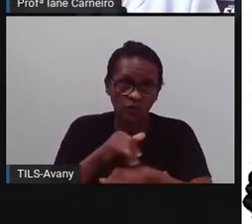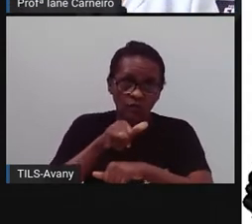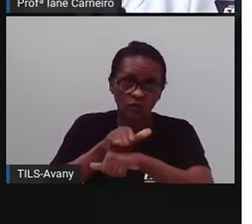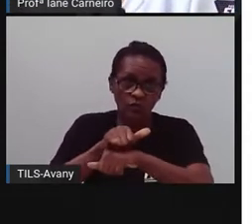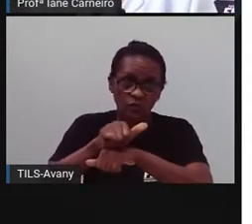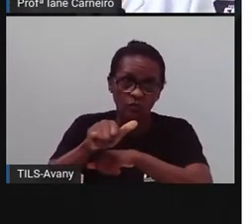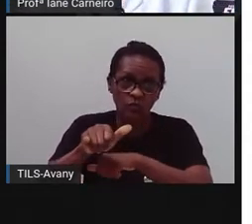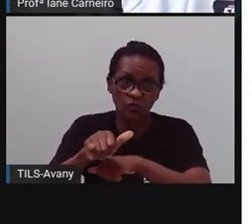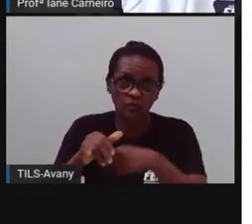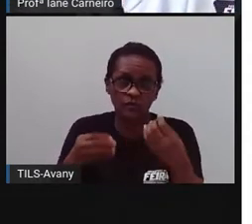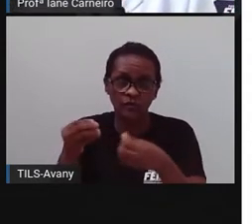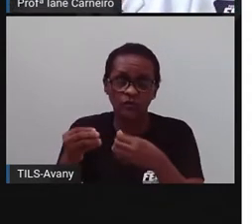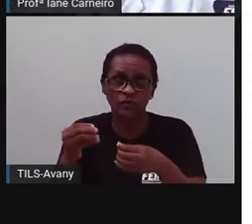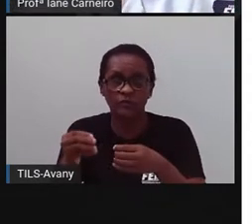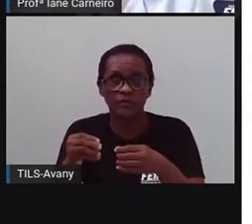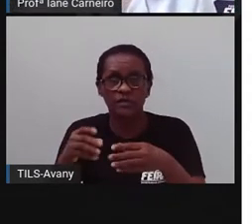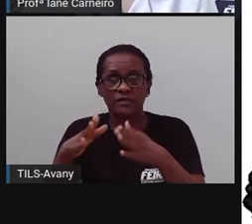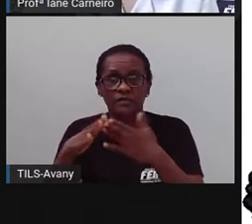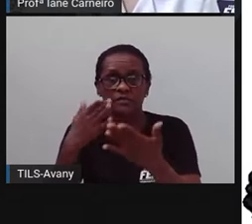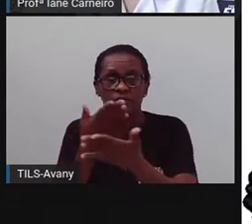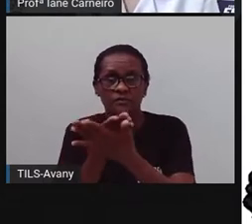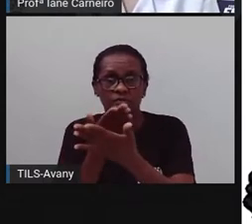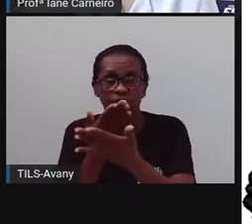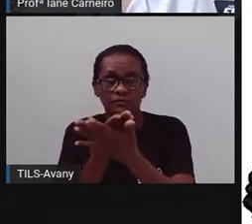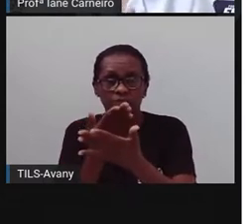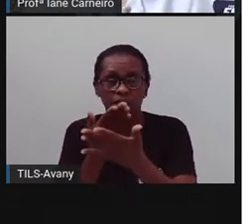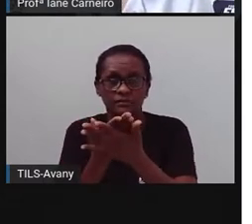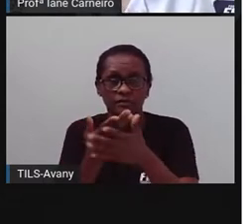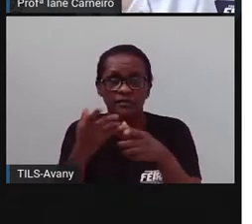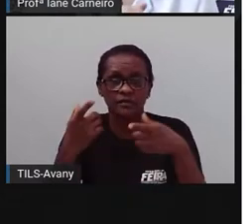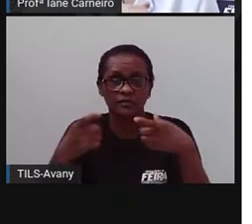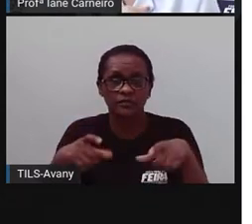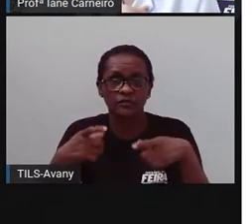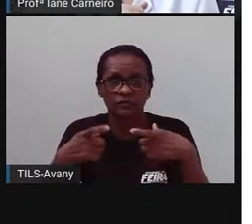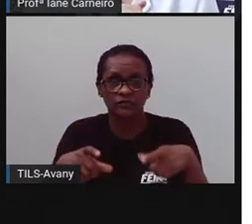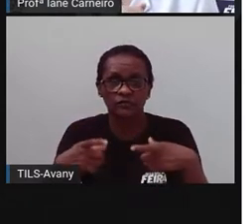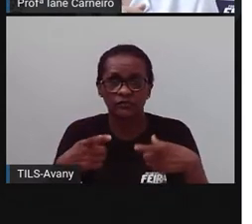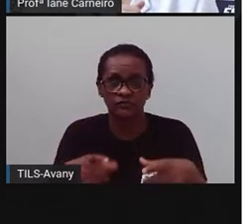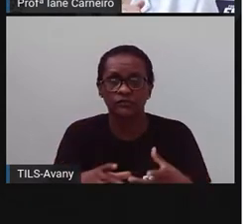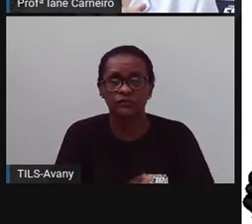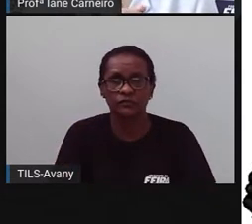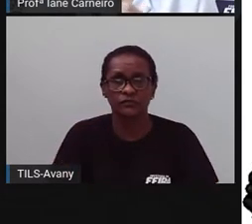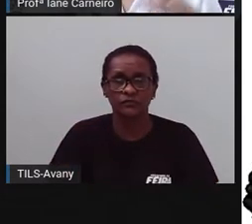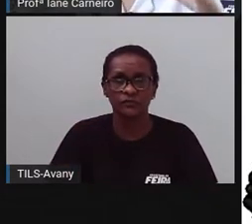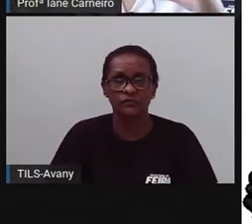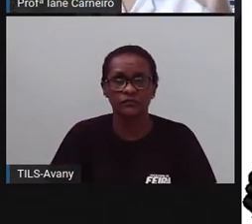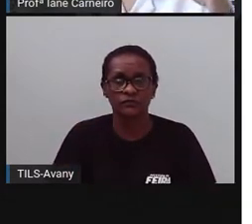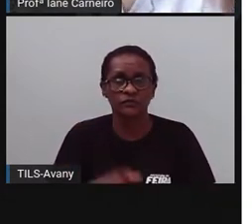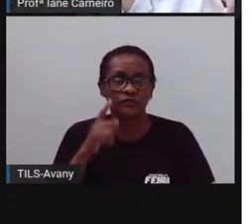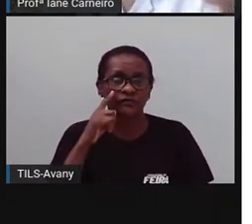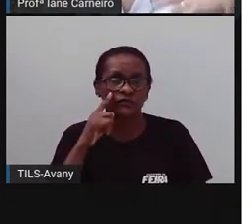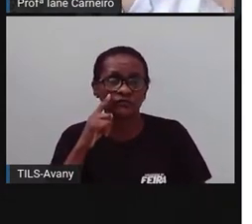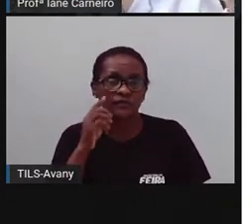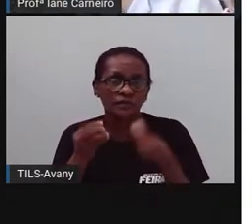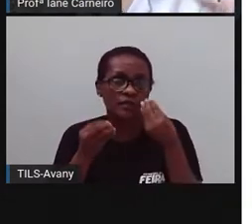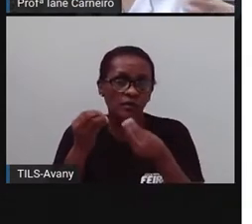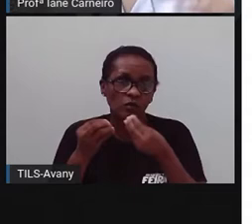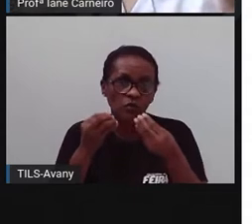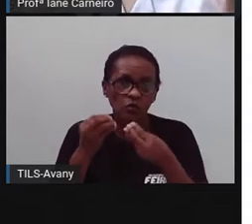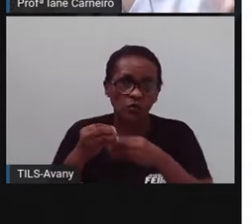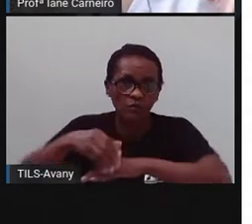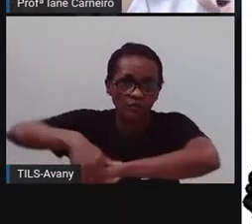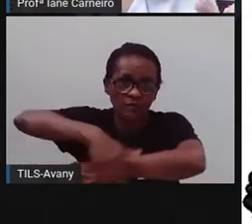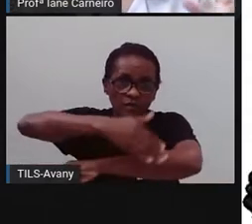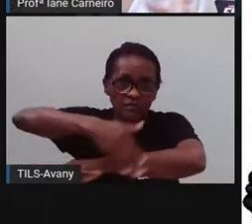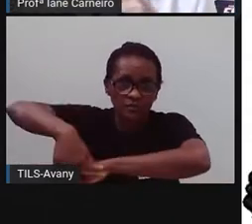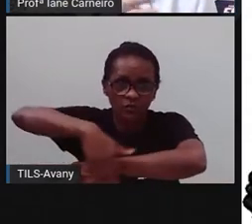de uma escola, né? Da escola Providência, né? Para a gente ver como são as ruas